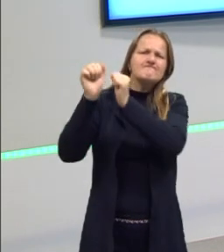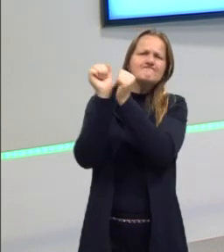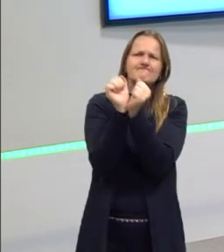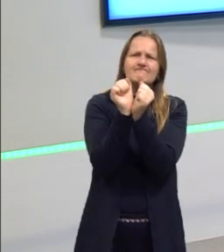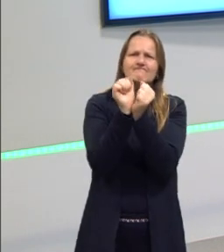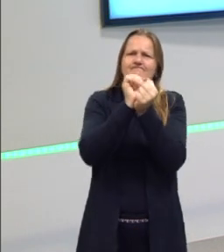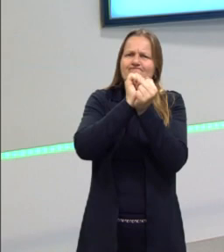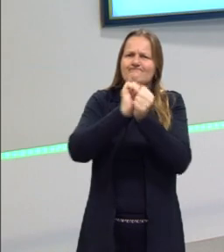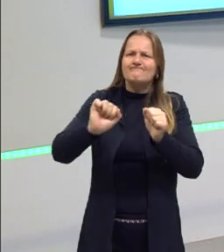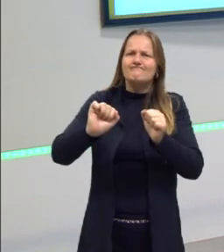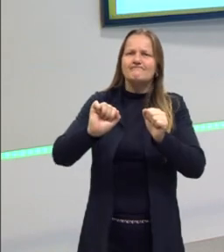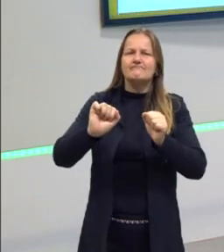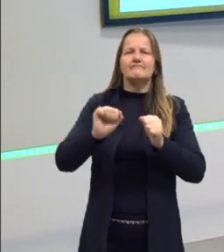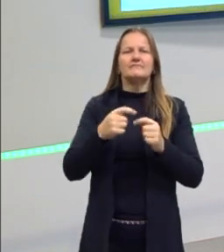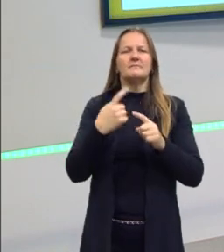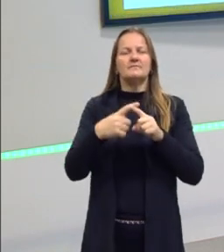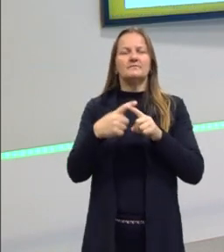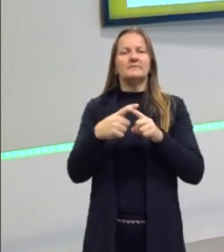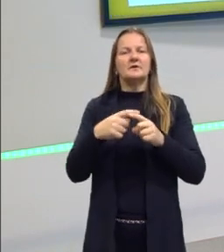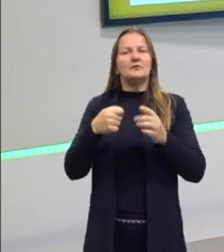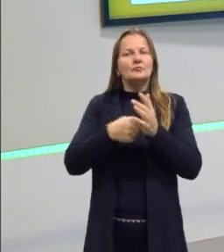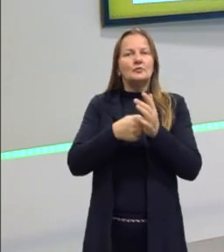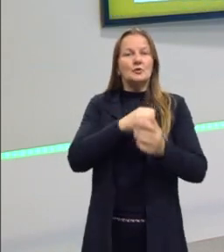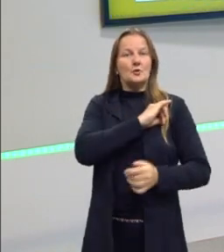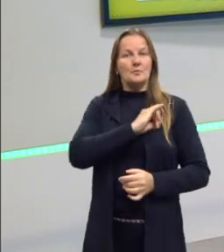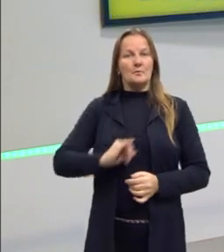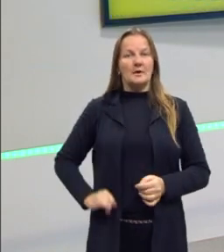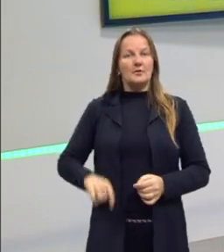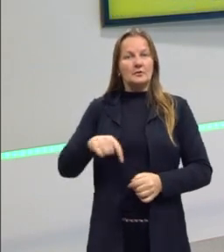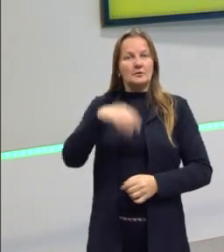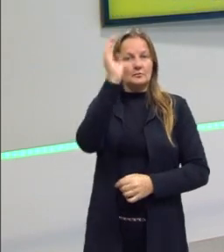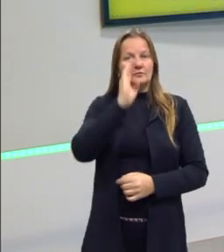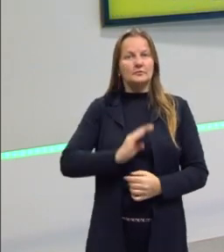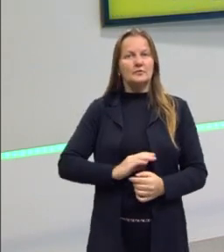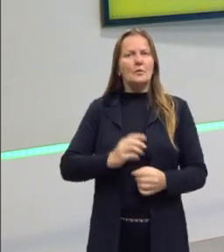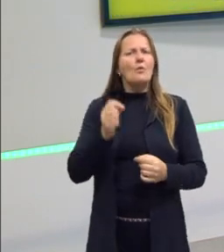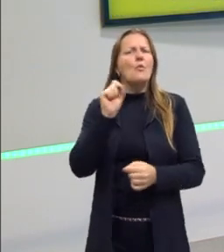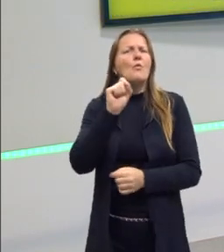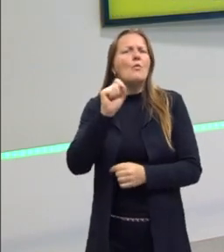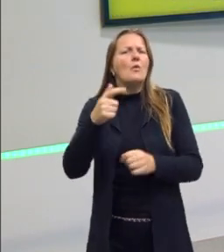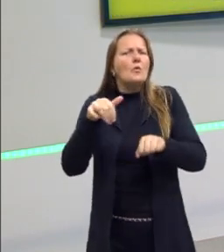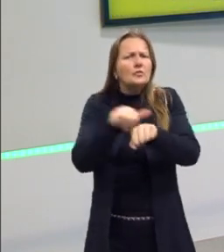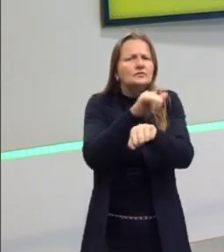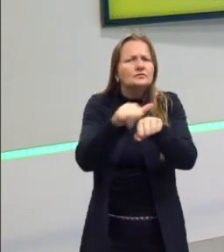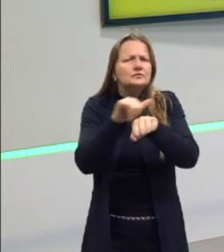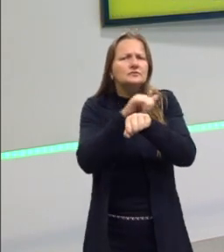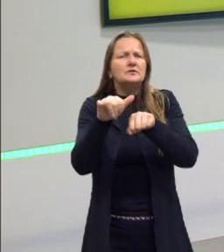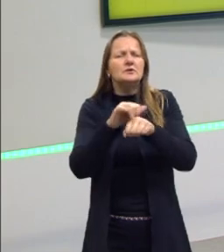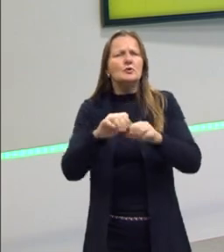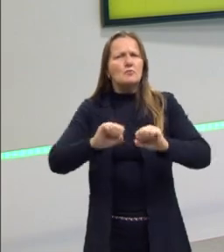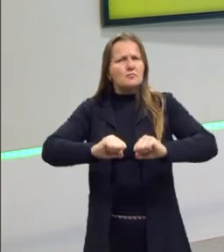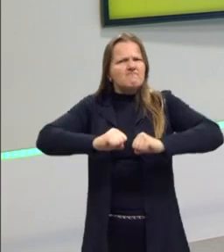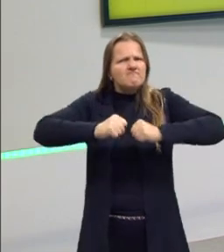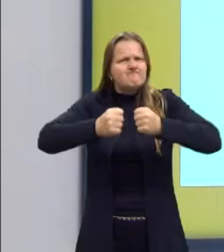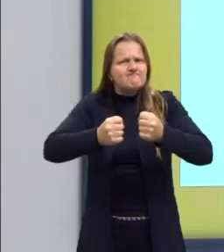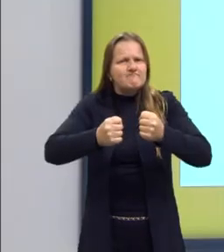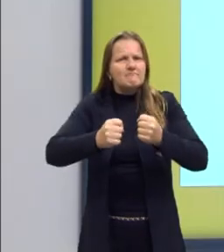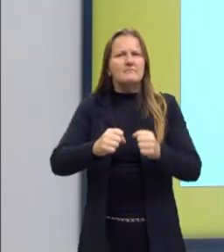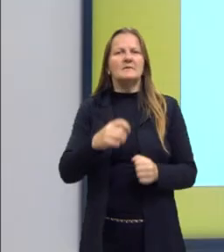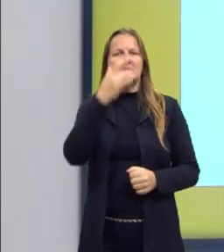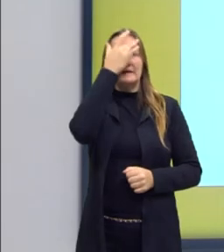Império, no Brasil. E a gente vai retomar um pouco essa questão de quais foram as estratégias de resistência